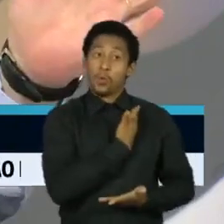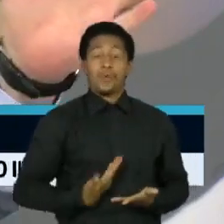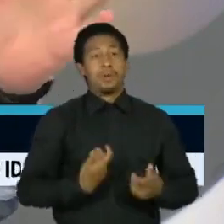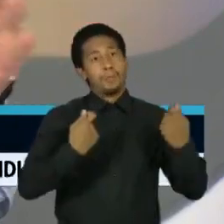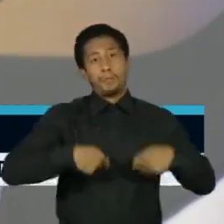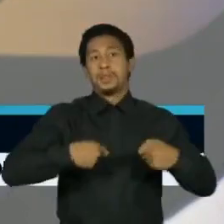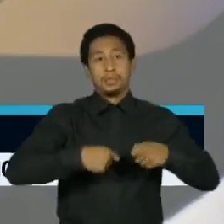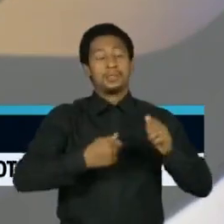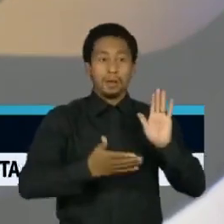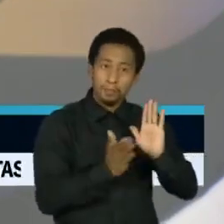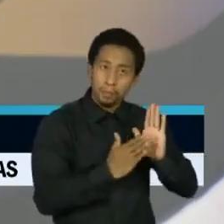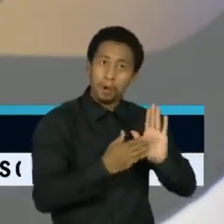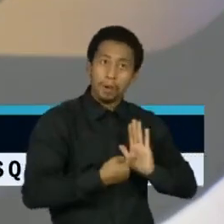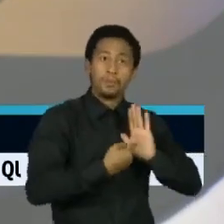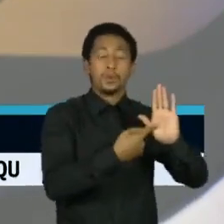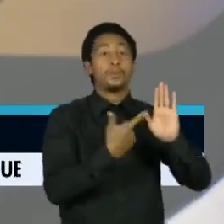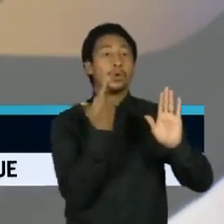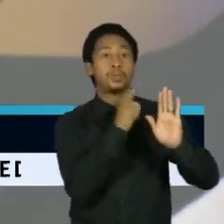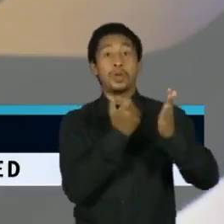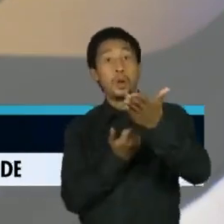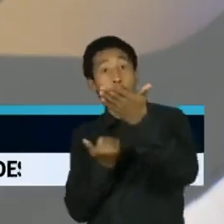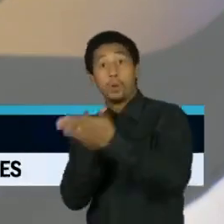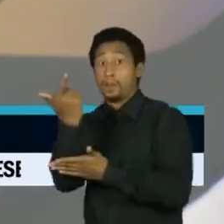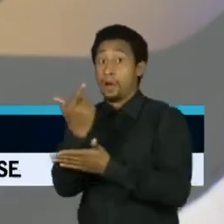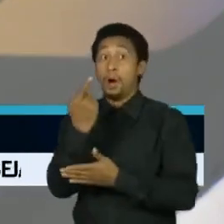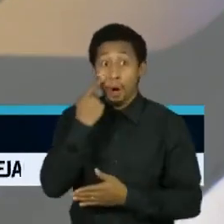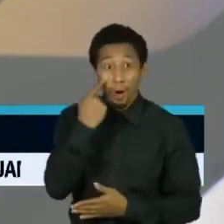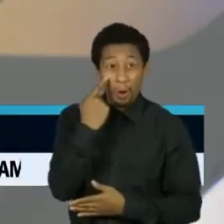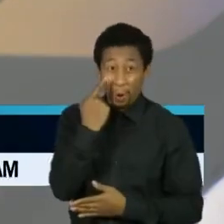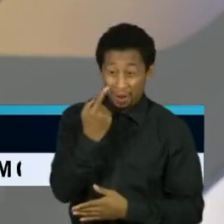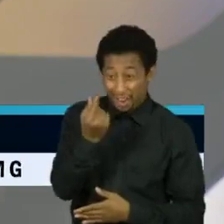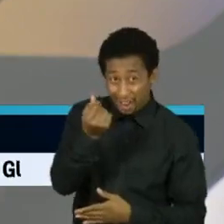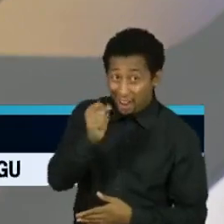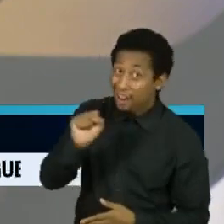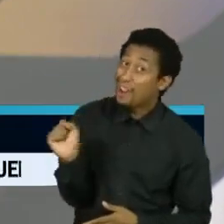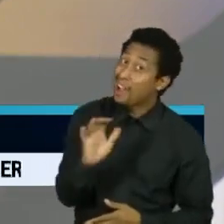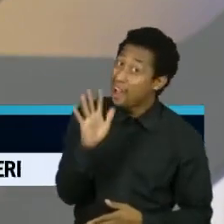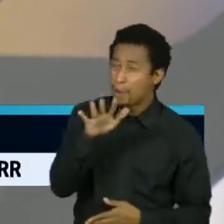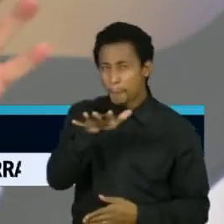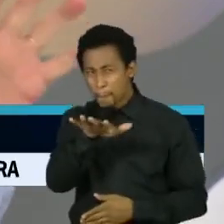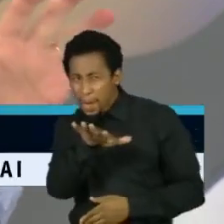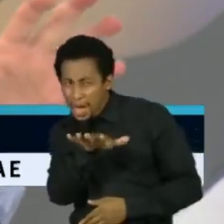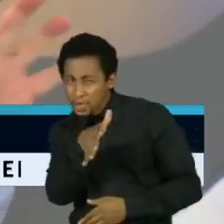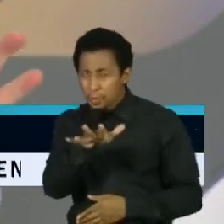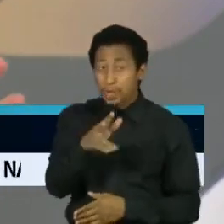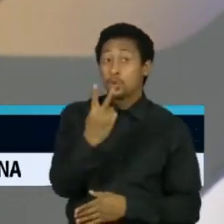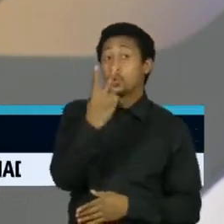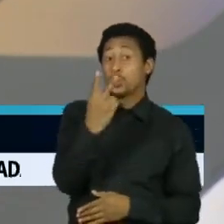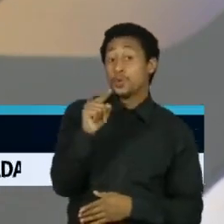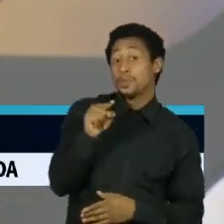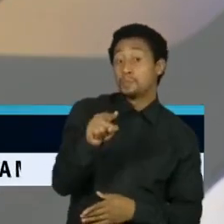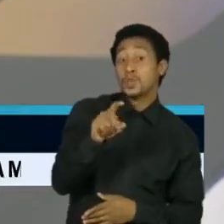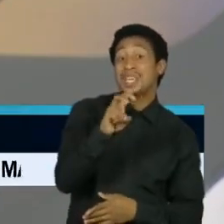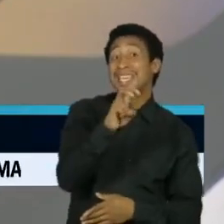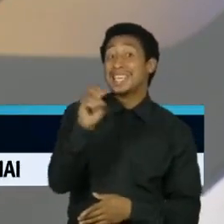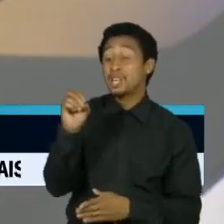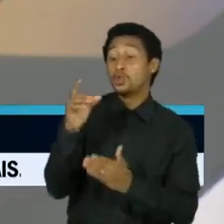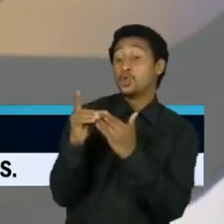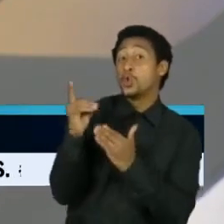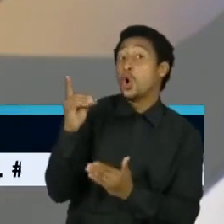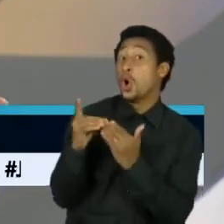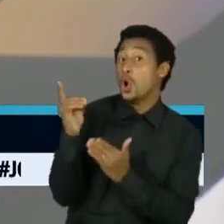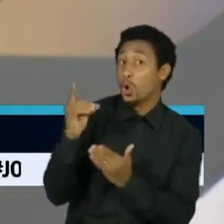excessivamente... Cada tratamento custa em torno de 2.500 dólares nos Estados Unidos. Aqui talvez a gente consiga um